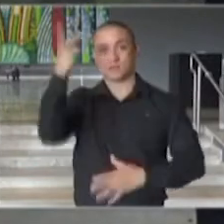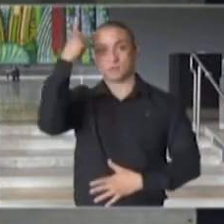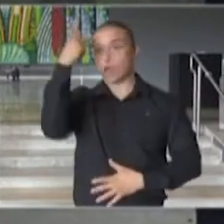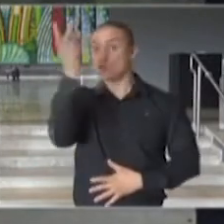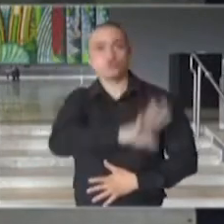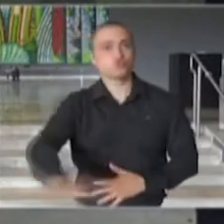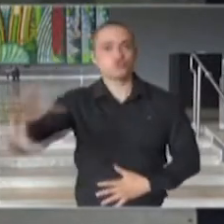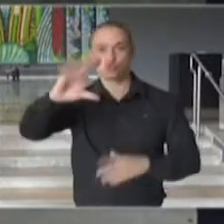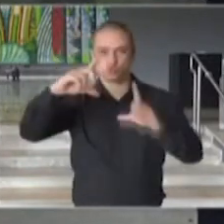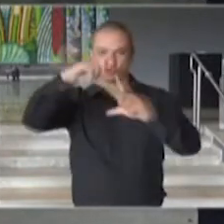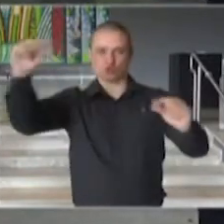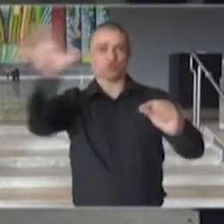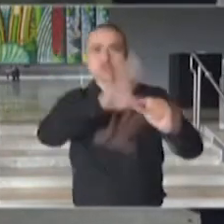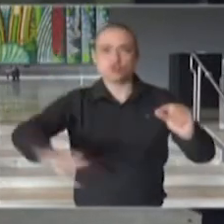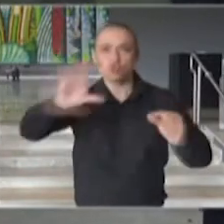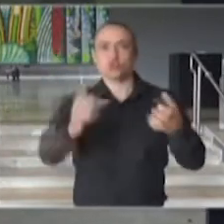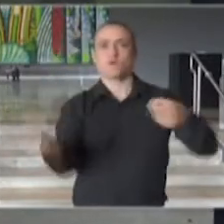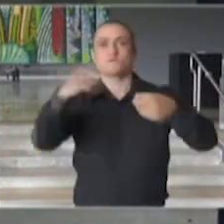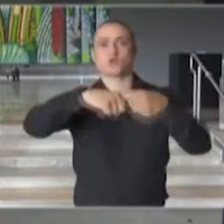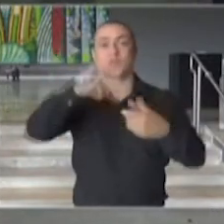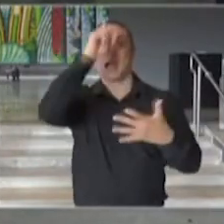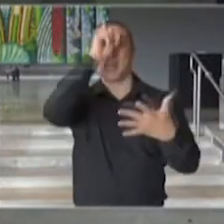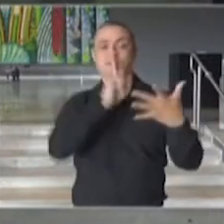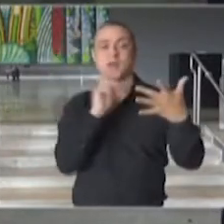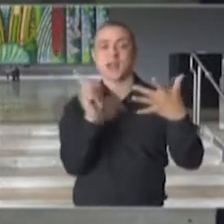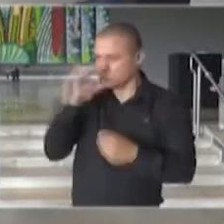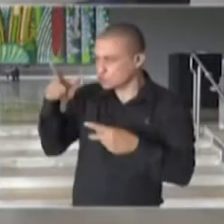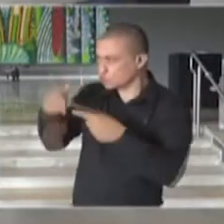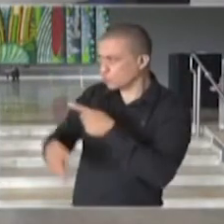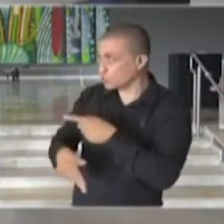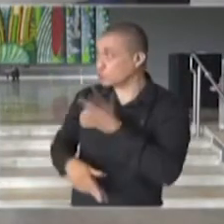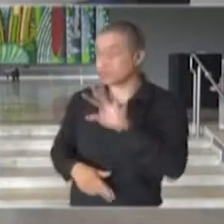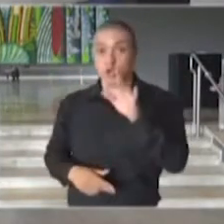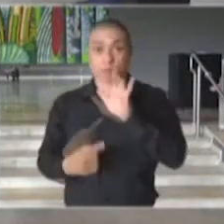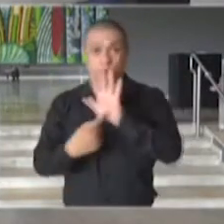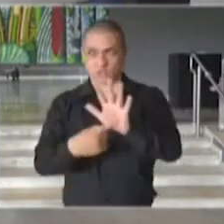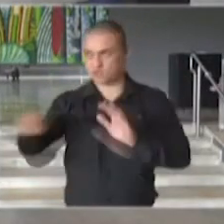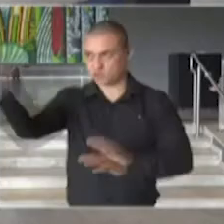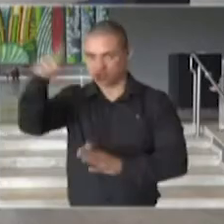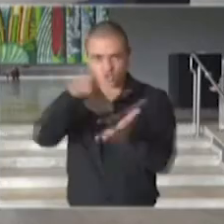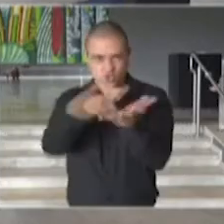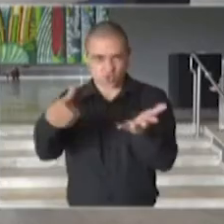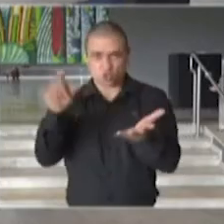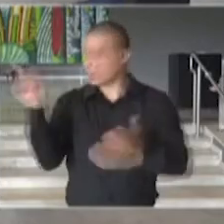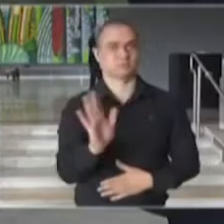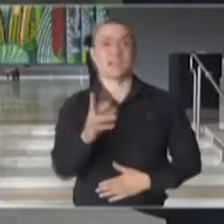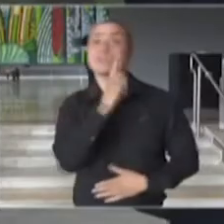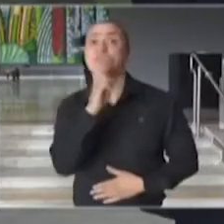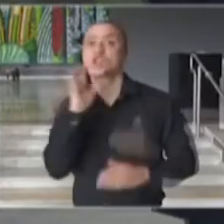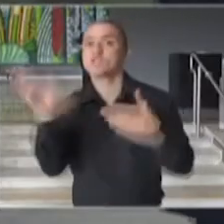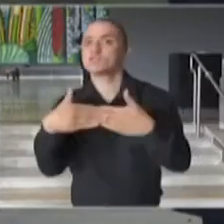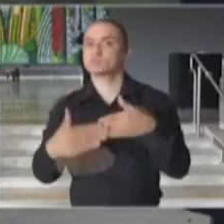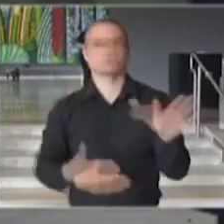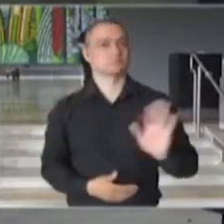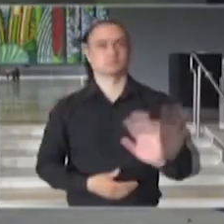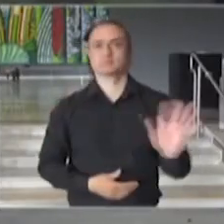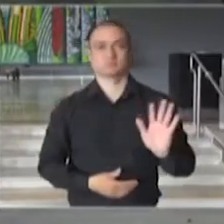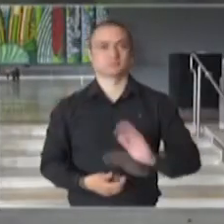Paulo. Essa medida, quero deixar claro, não fecha comércio nem restaurantes.